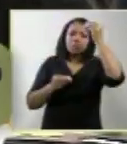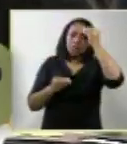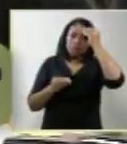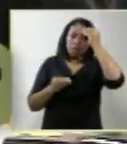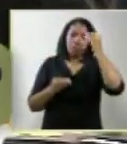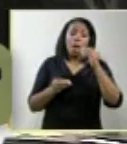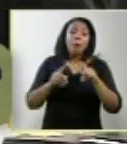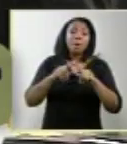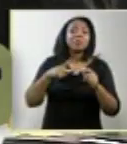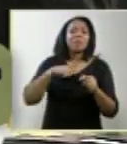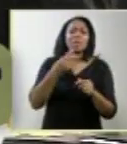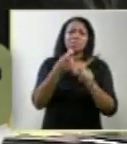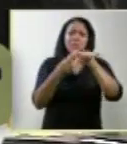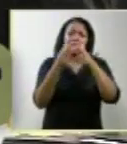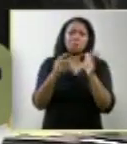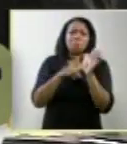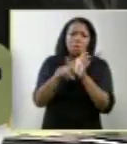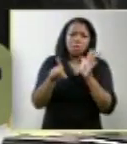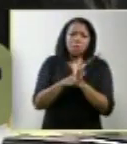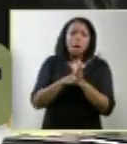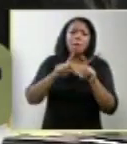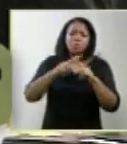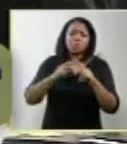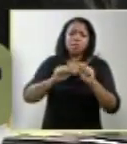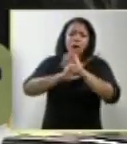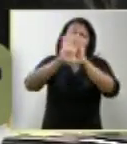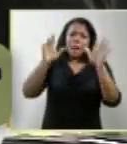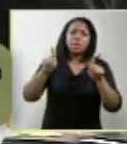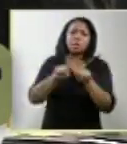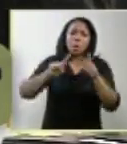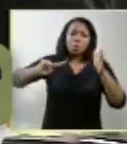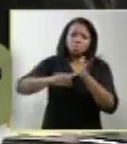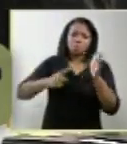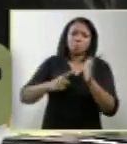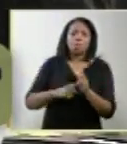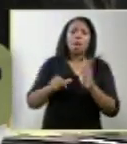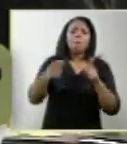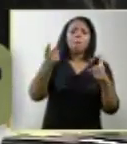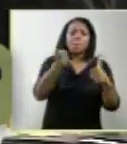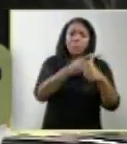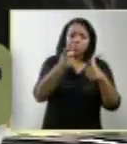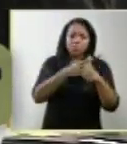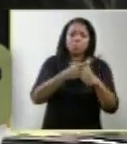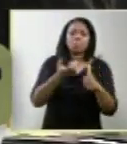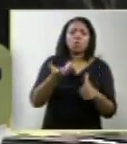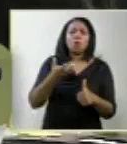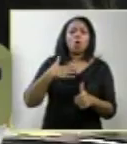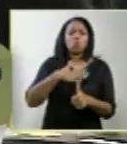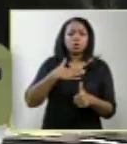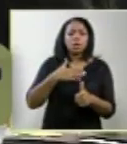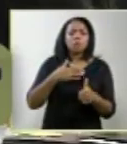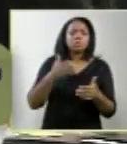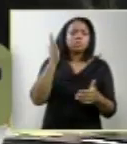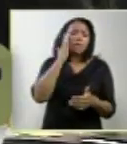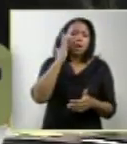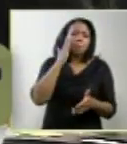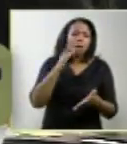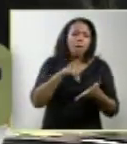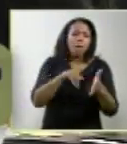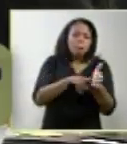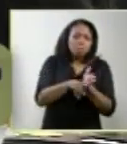verdade, três perguntas que vou formular de maneira muito objetiva, uma de cada vez. Gostaria de saber se o diagnóstico de